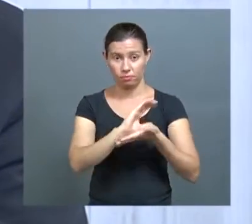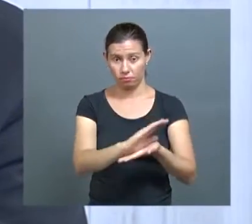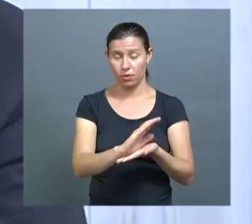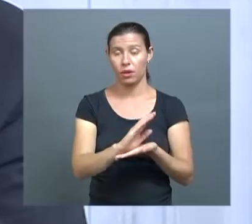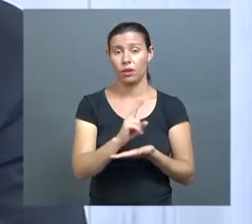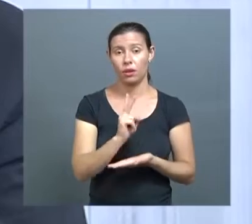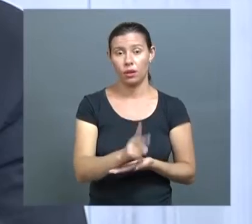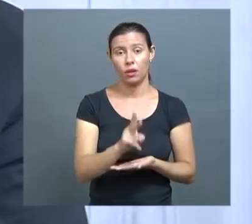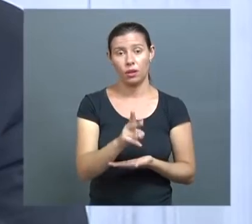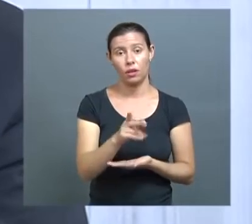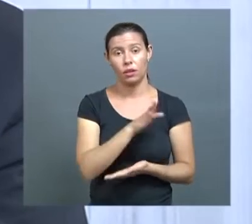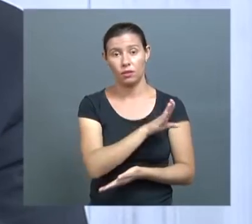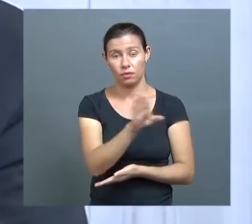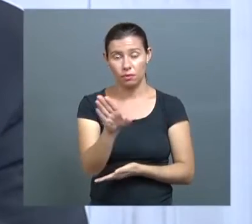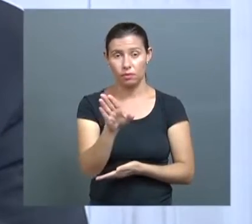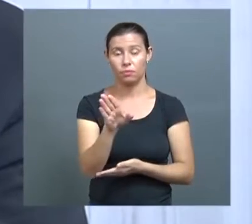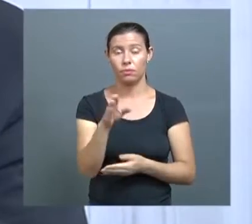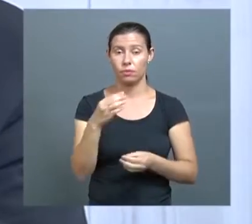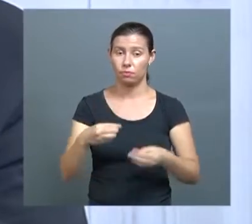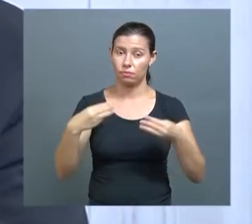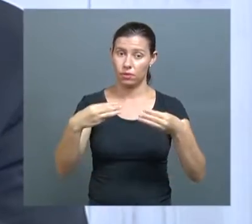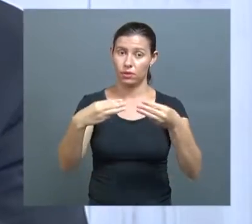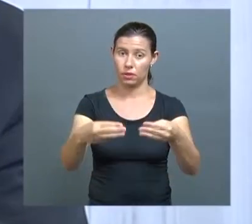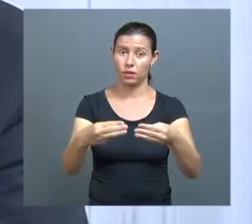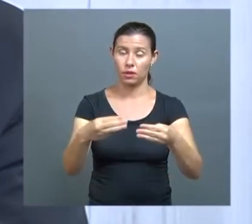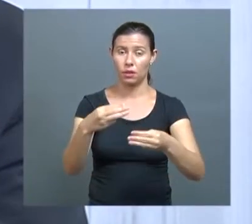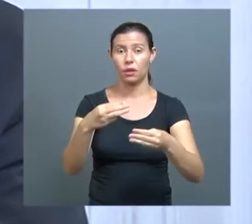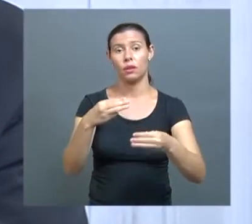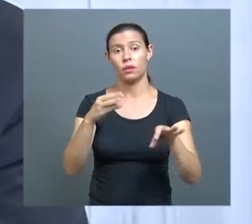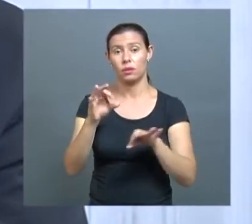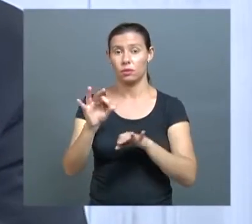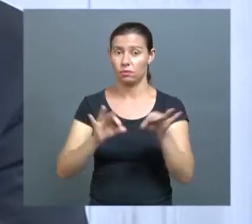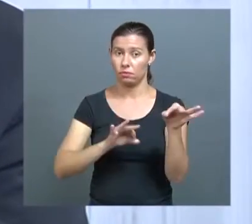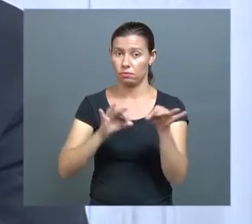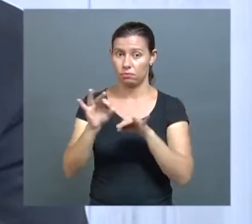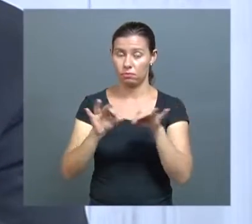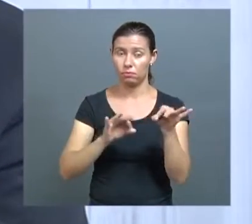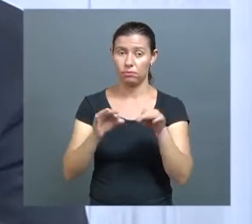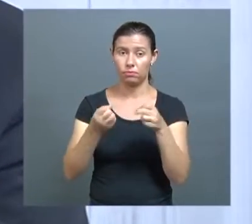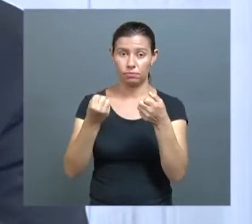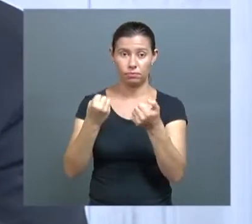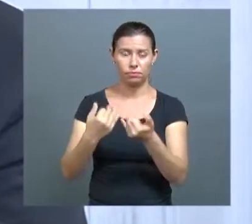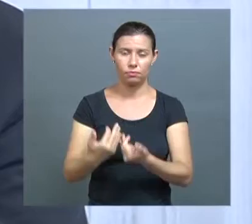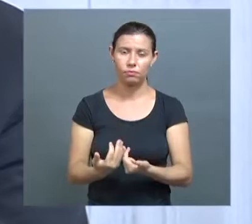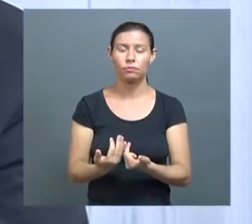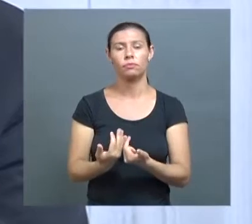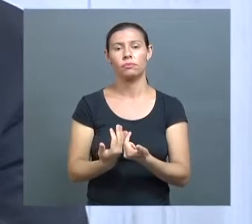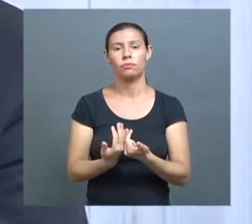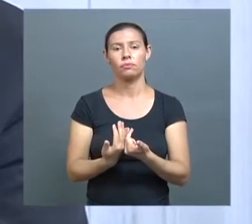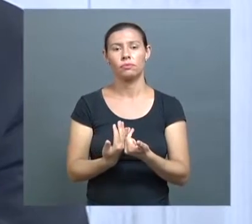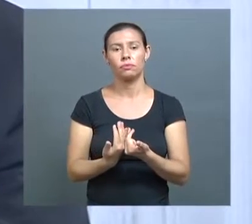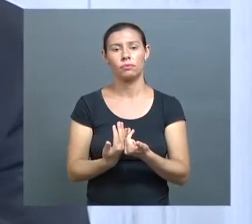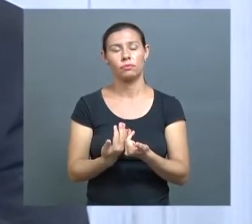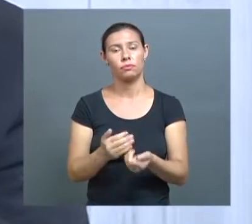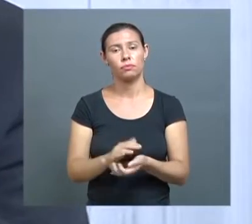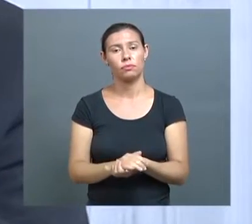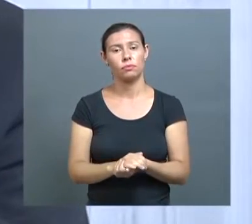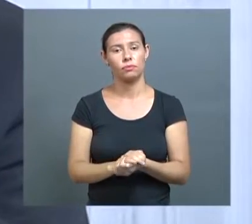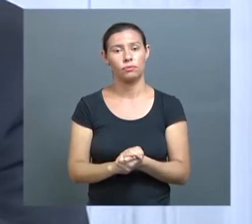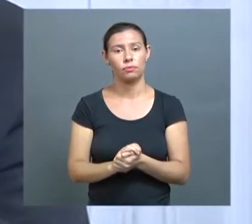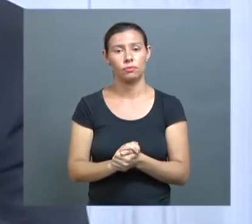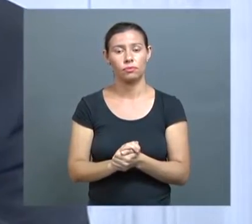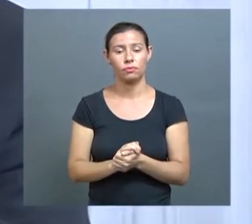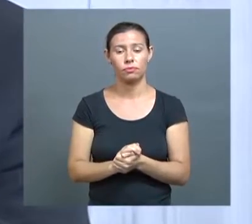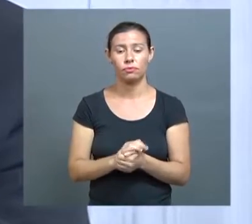Fomos ao Ministério do Planejamento, eu e o professor Walder, estivemos lá pessoalmente para discutir essa questão. E fizemos, ao longo